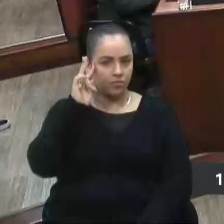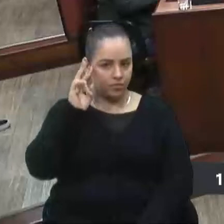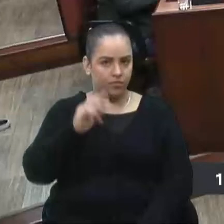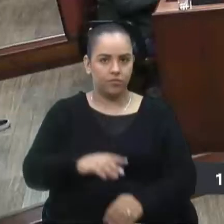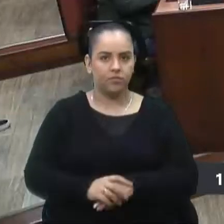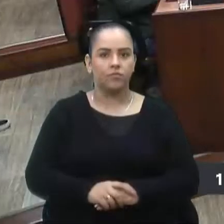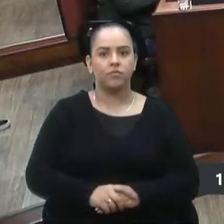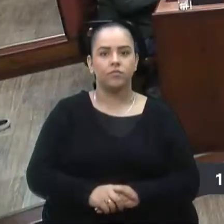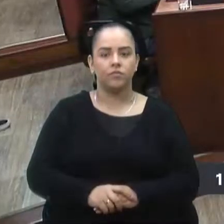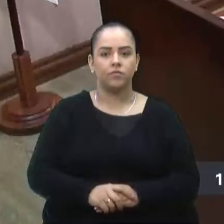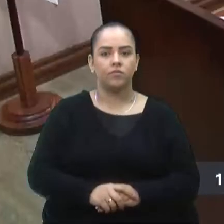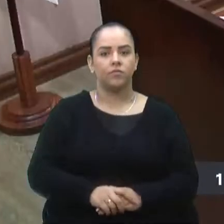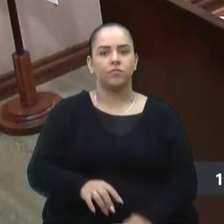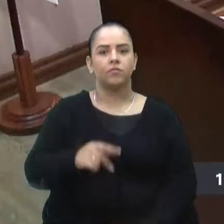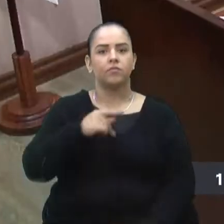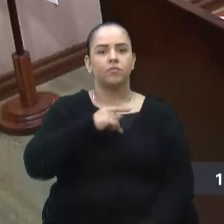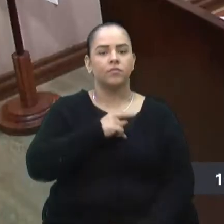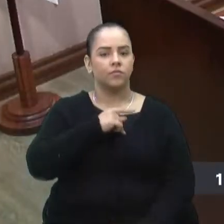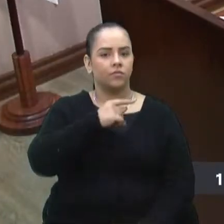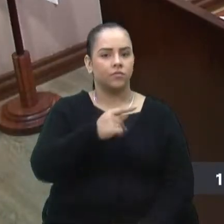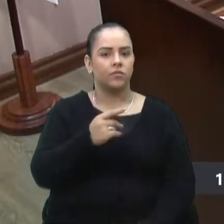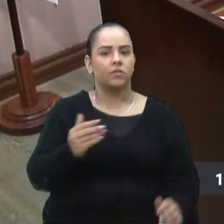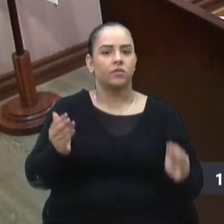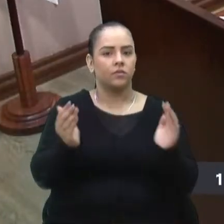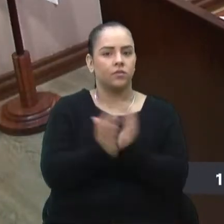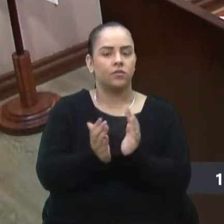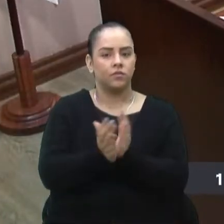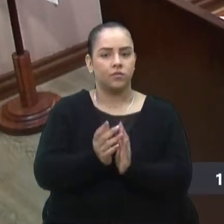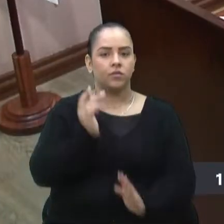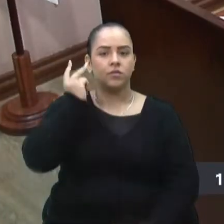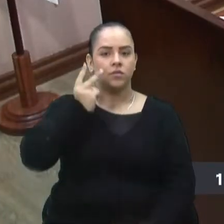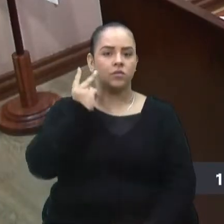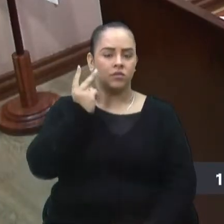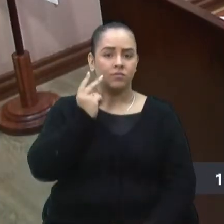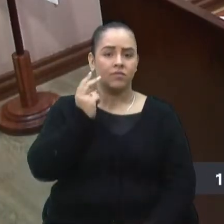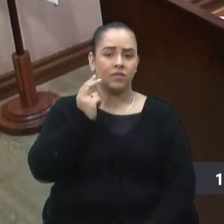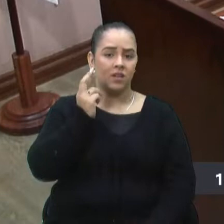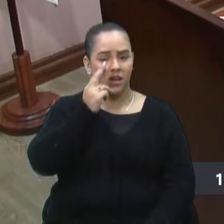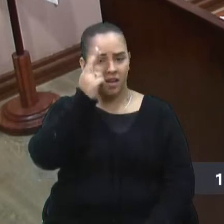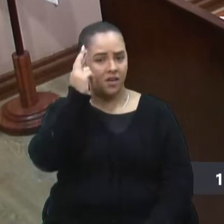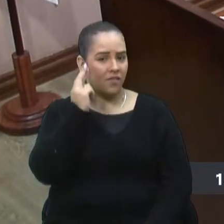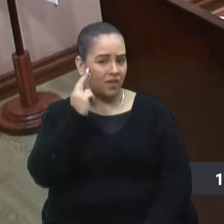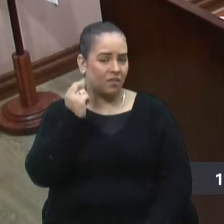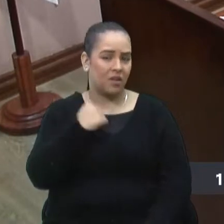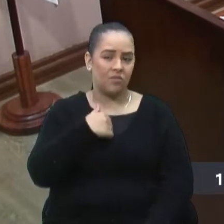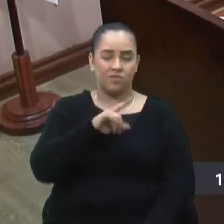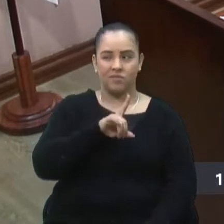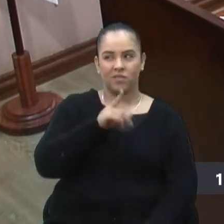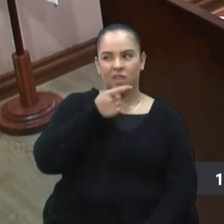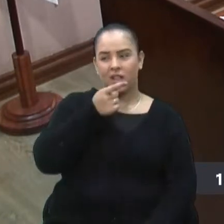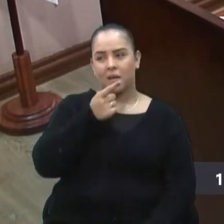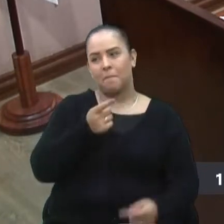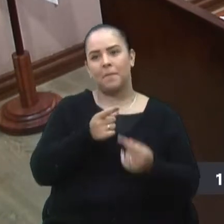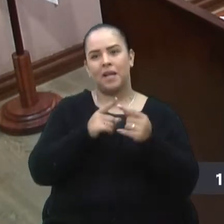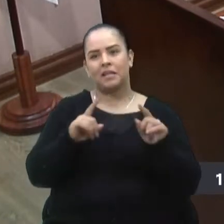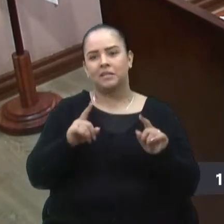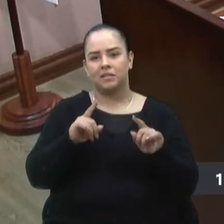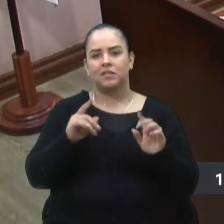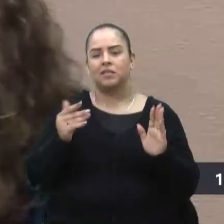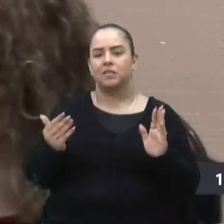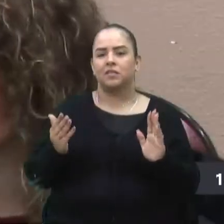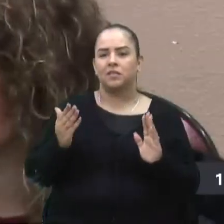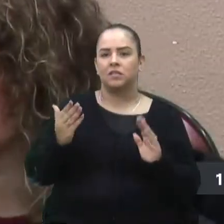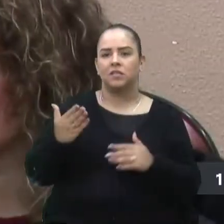Senhora Presidente, colegas vereadores, vereador Rafael, talvez não nem ia me manifestar, mas quando chegou este